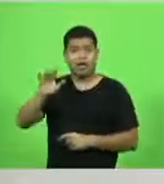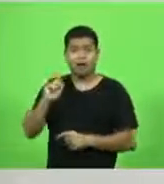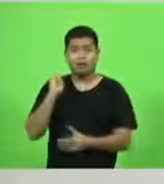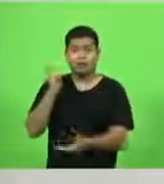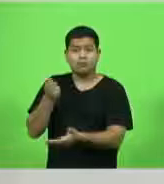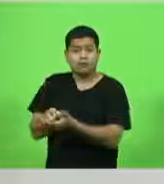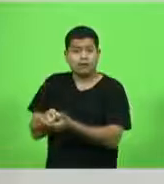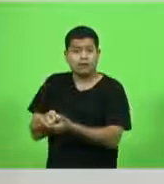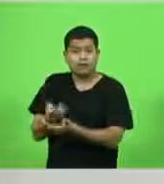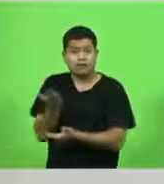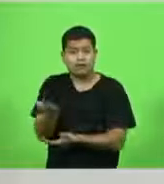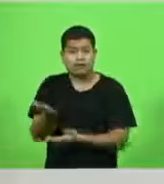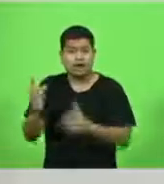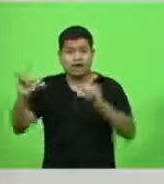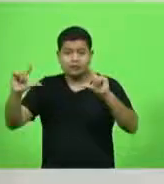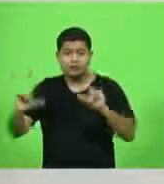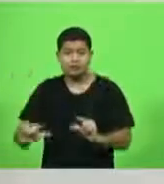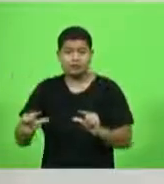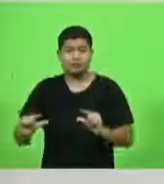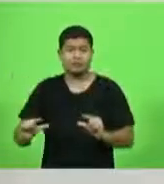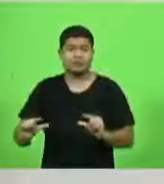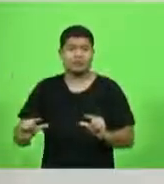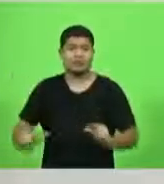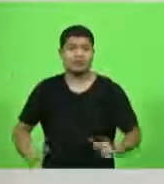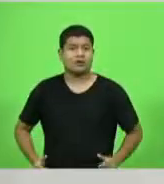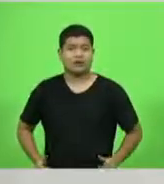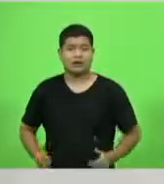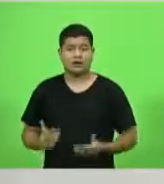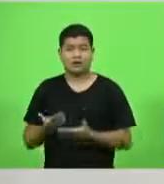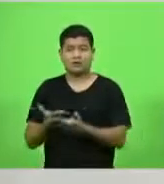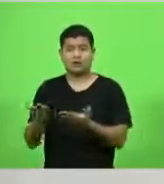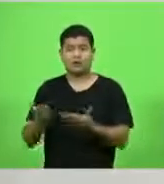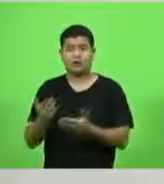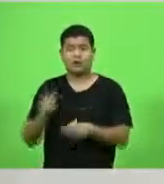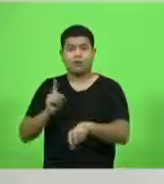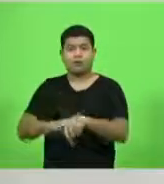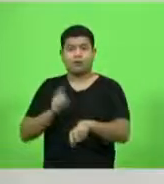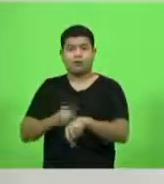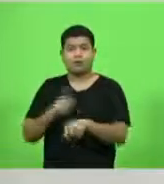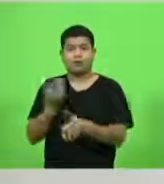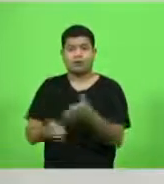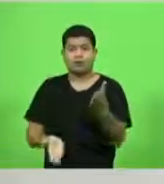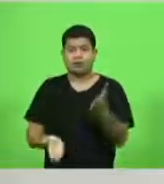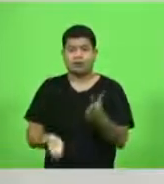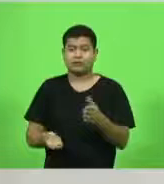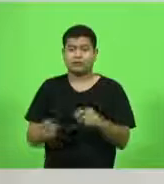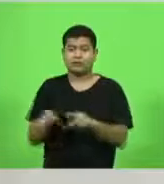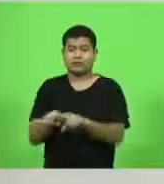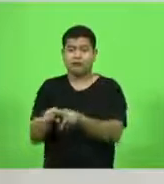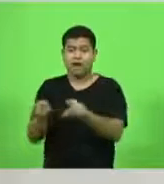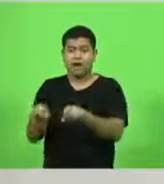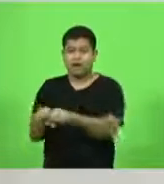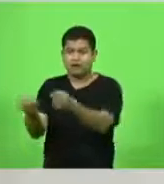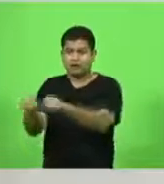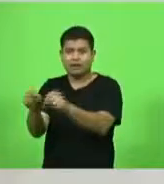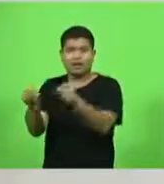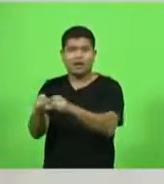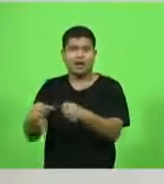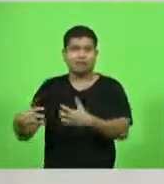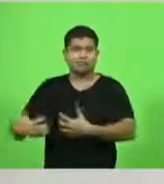menor do que o tempo que se perde, do desgaste que se tem em veículos e em caminhões,